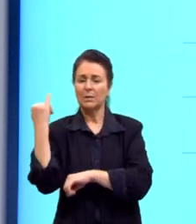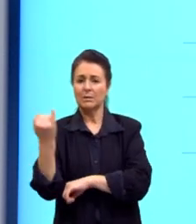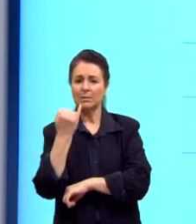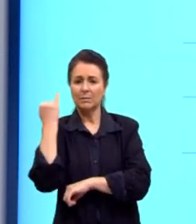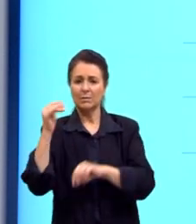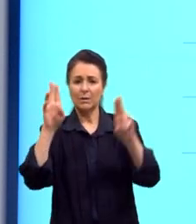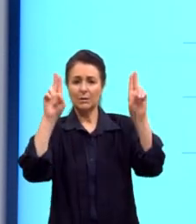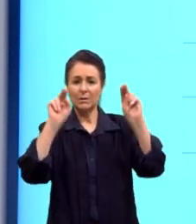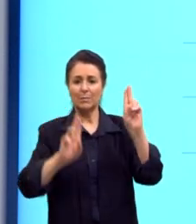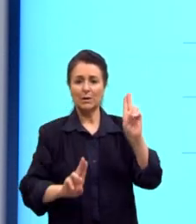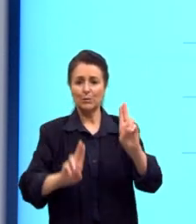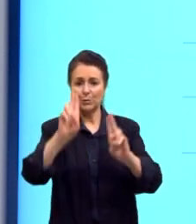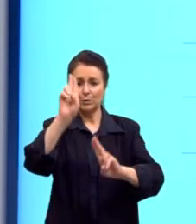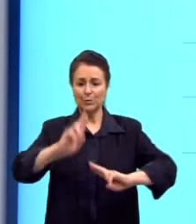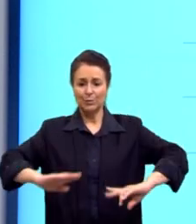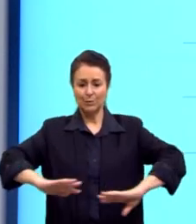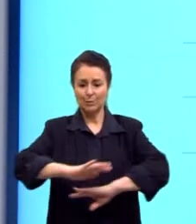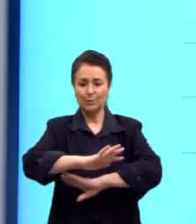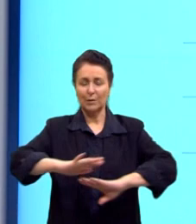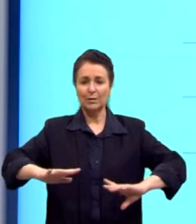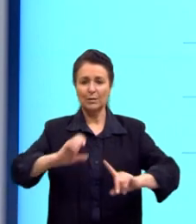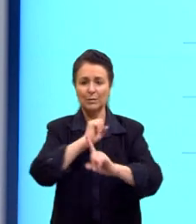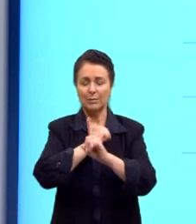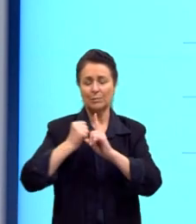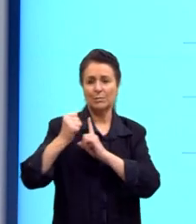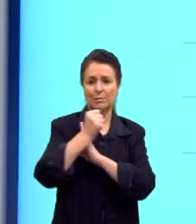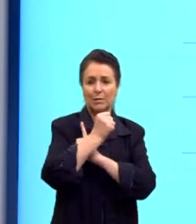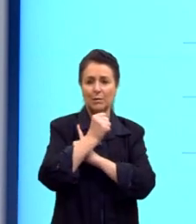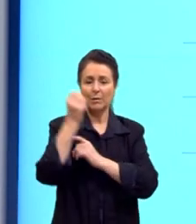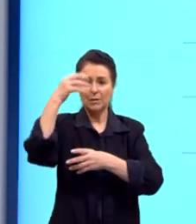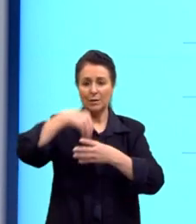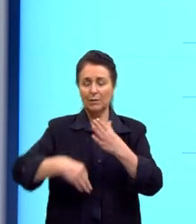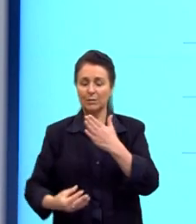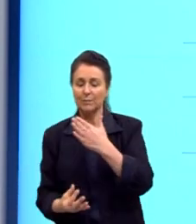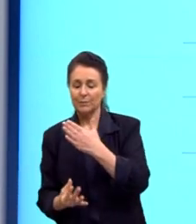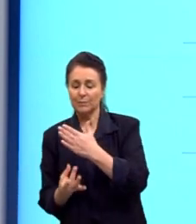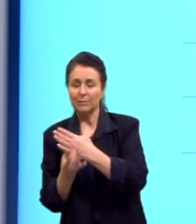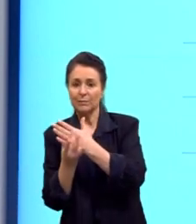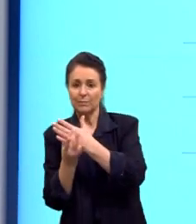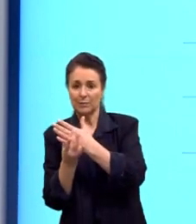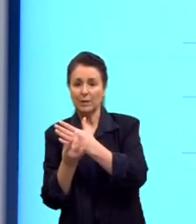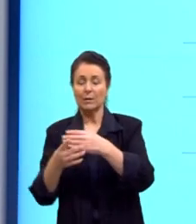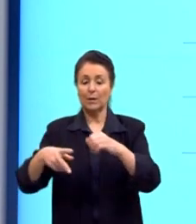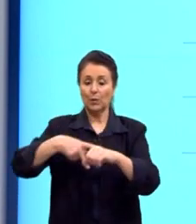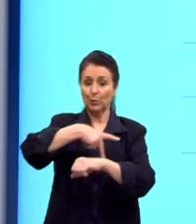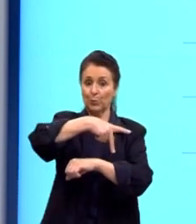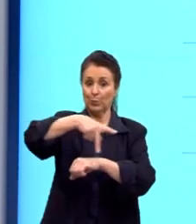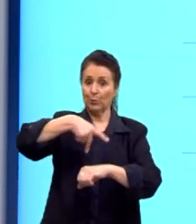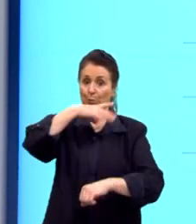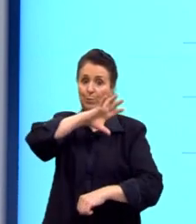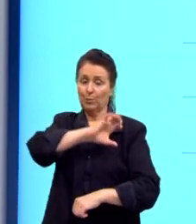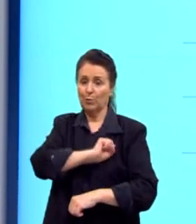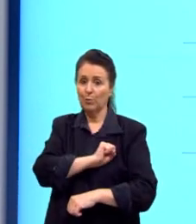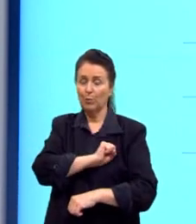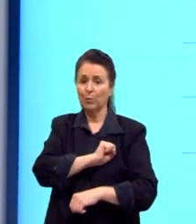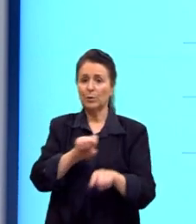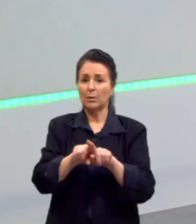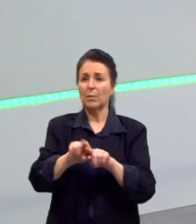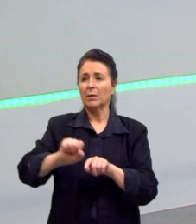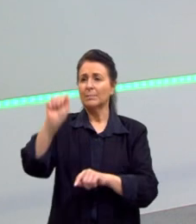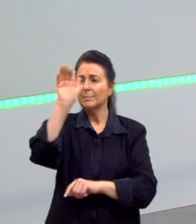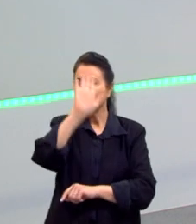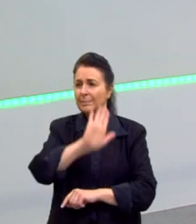para temas urbanos e sociais. Dentro do realismo a gente tem patriotismo e nacionalismo. que é normal devido